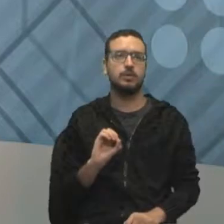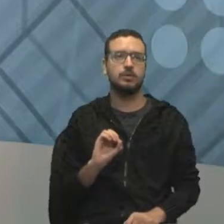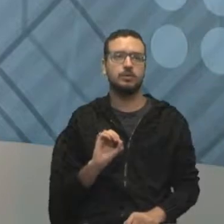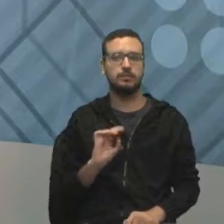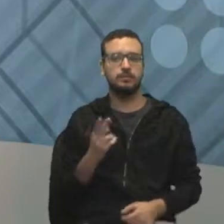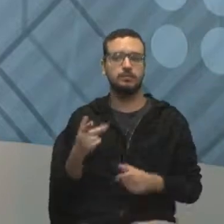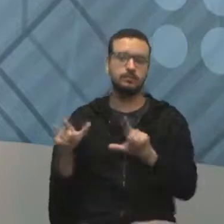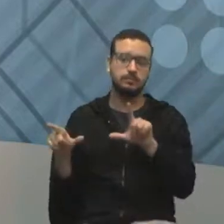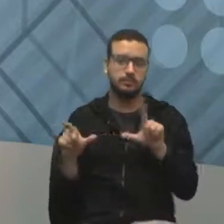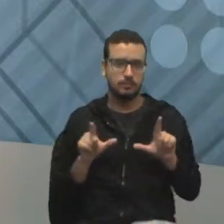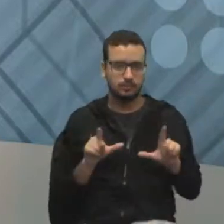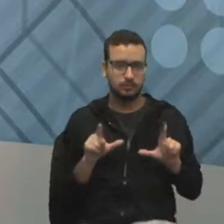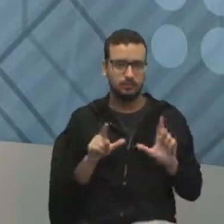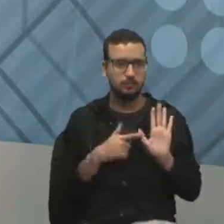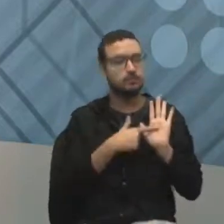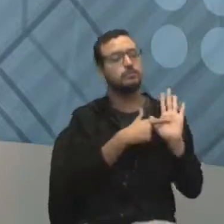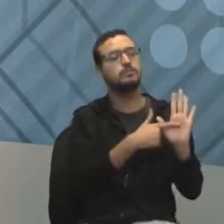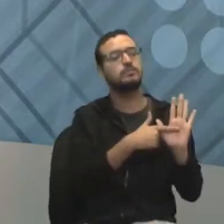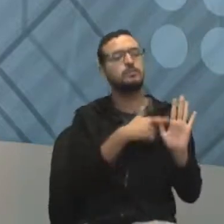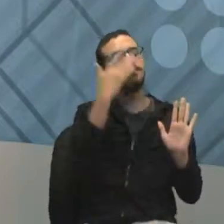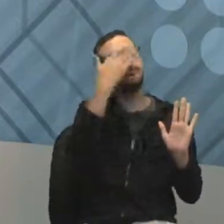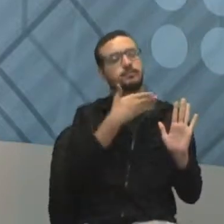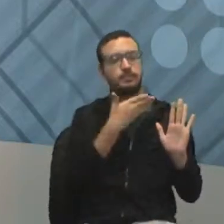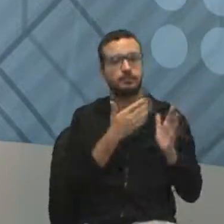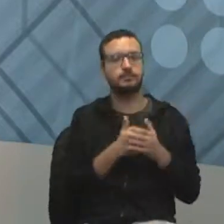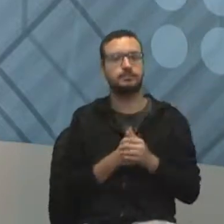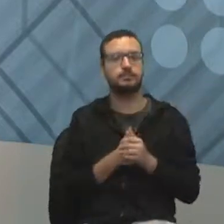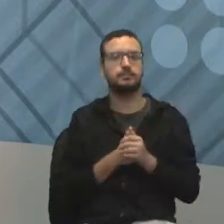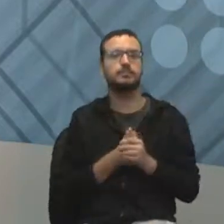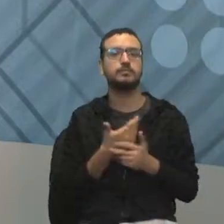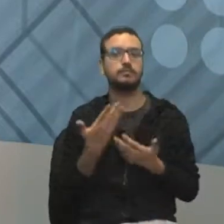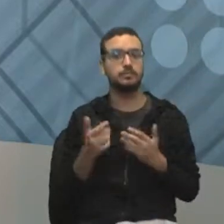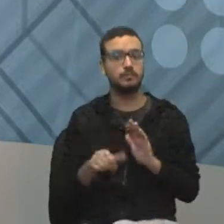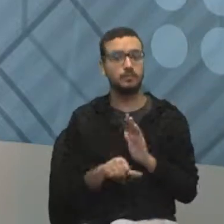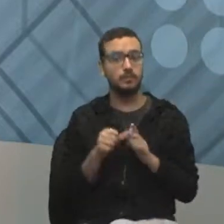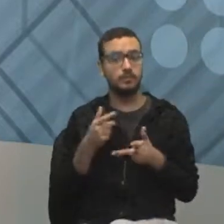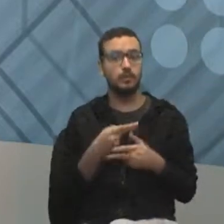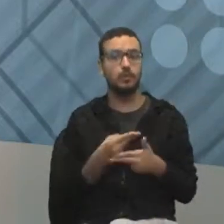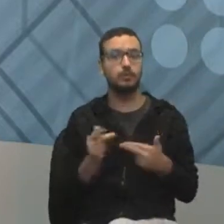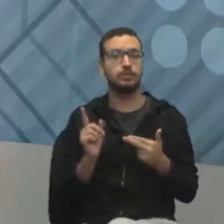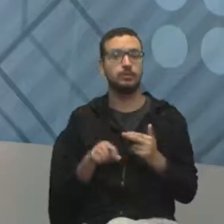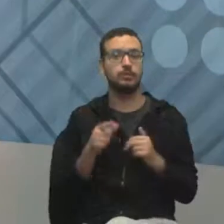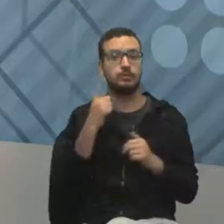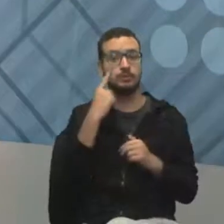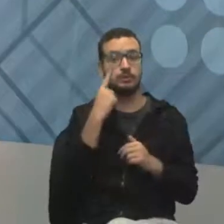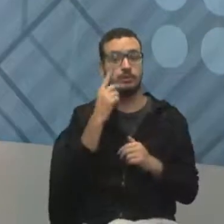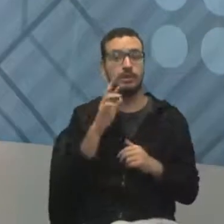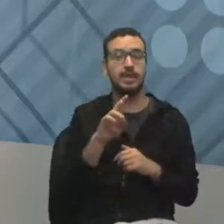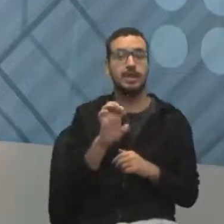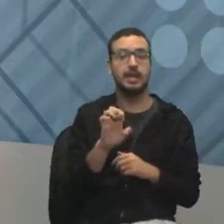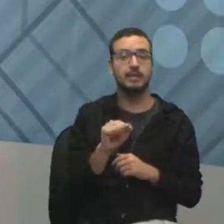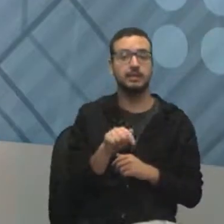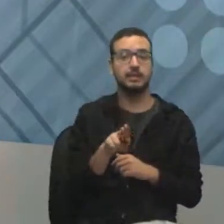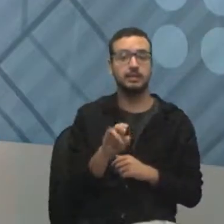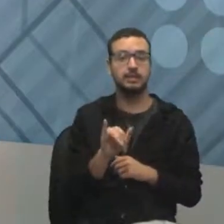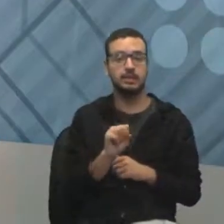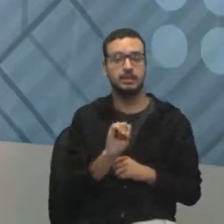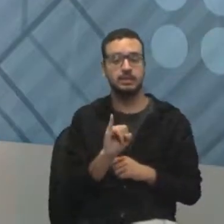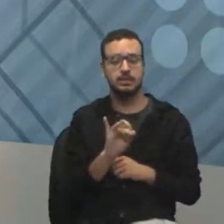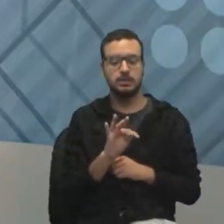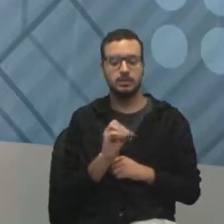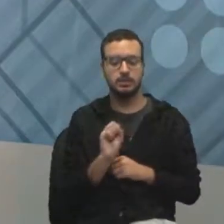certificação. Combinado? Então, primeira coisa, identifiquei requisitos. E vou, então, colocar quais são os